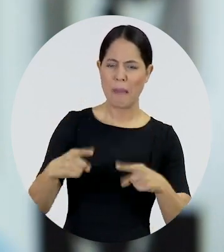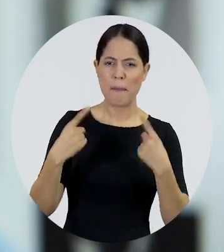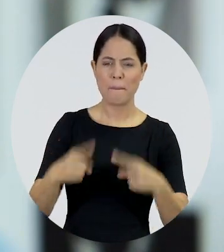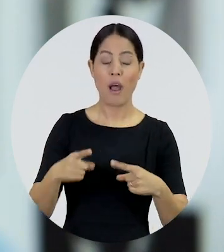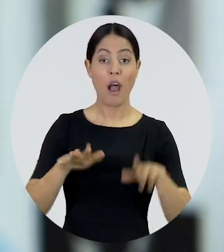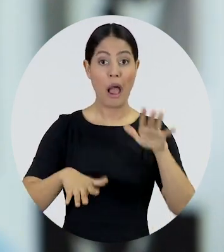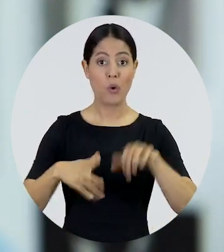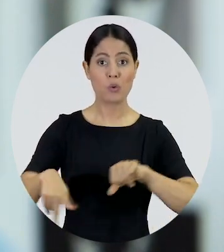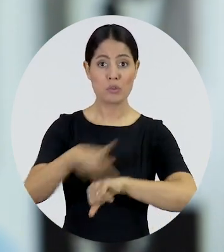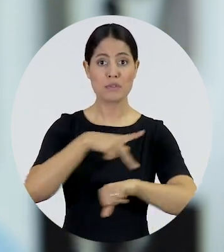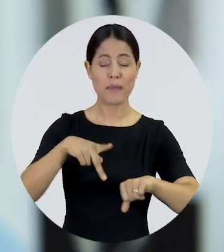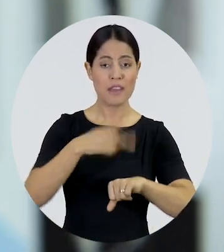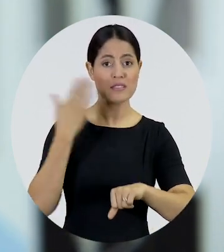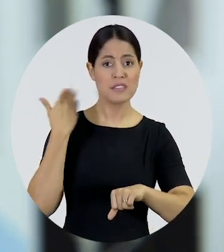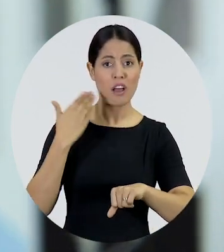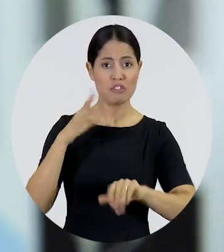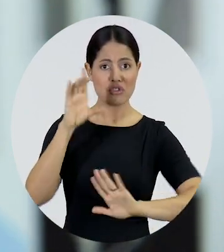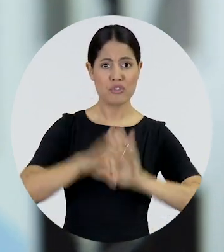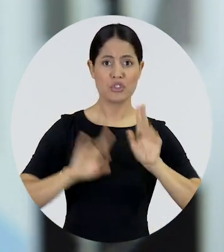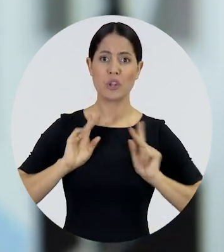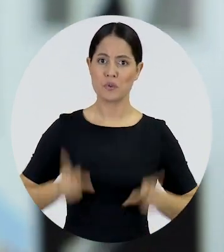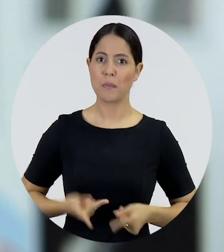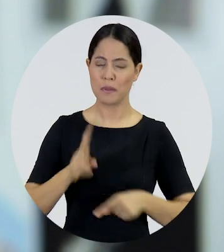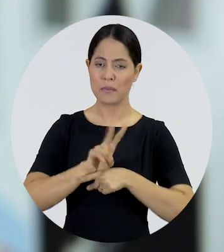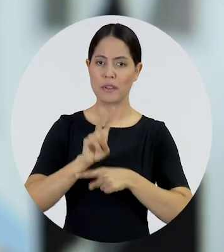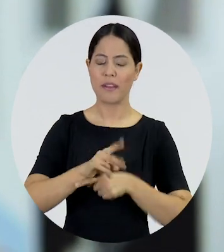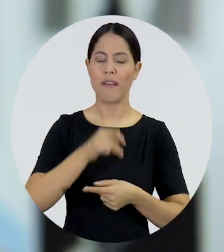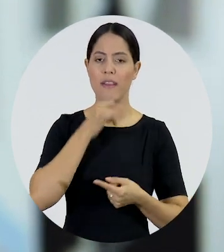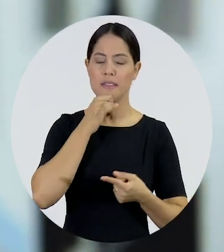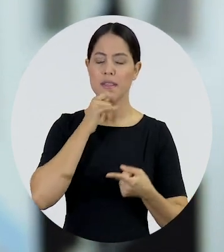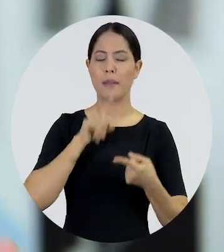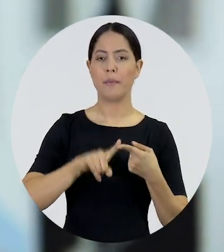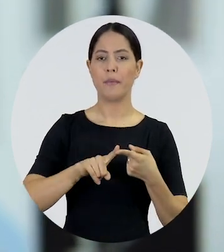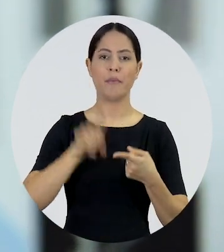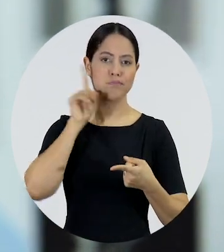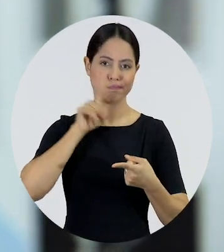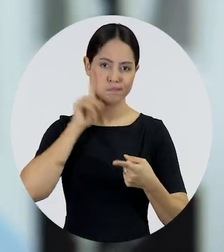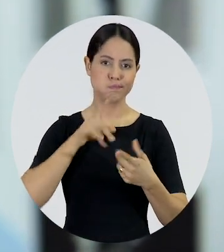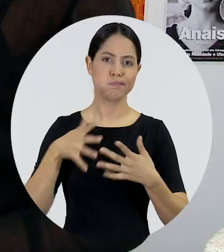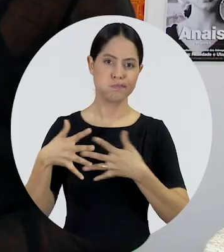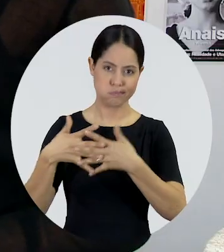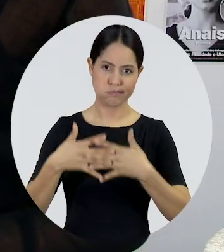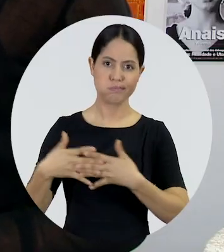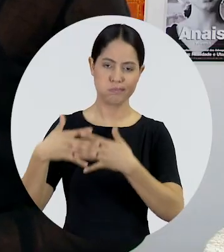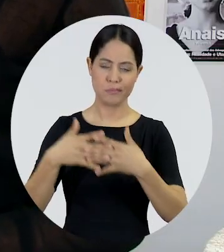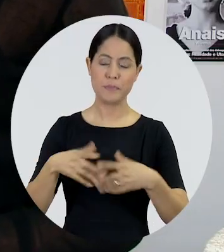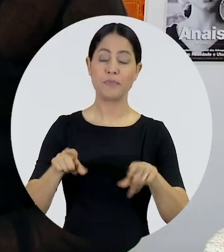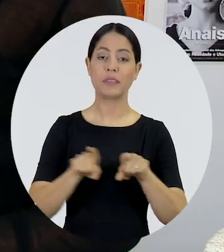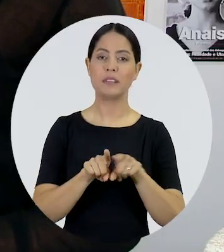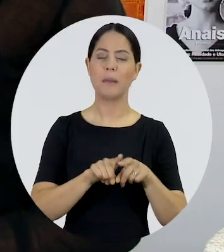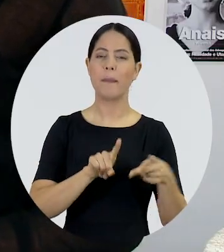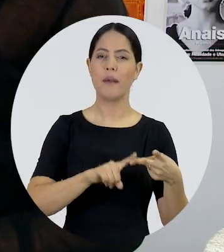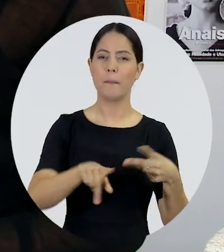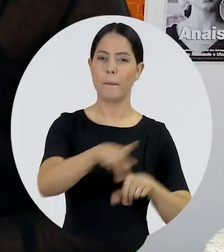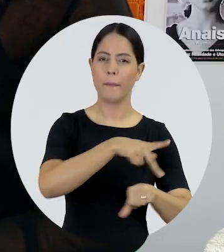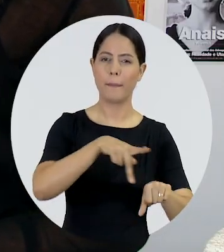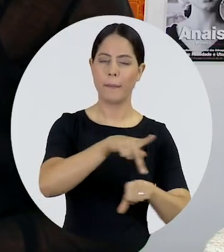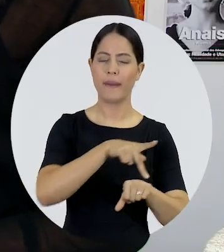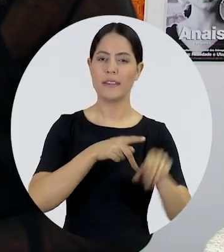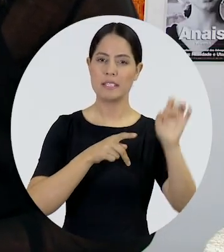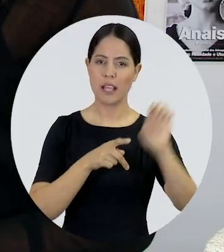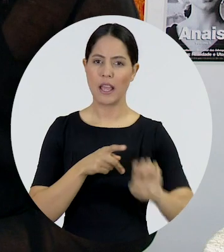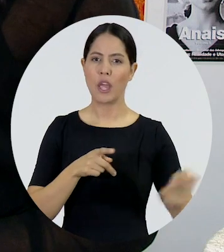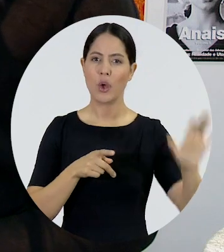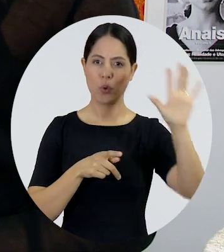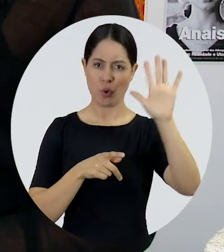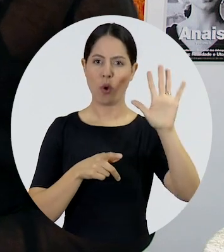promoviam os direitos humanos. Estou falando concretamente dos Estados Unidos, estou falando de outros países